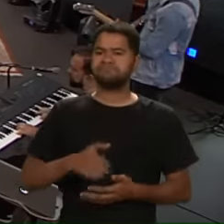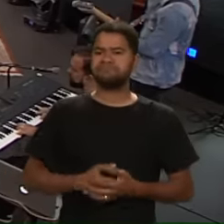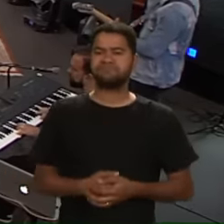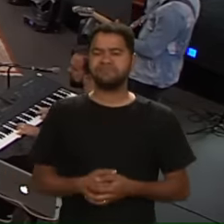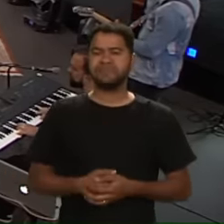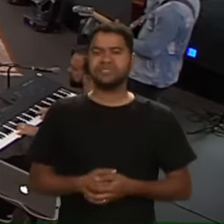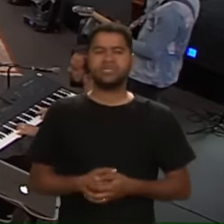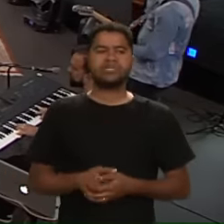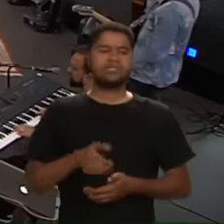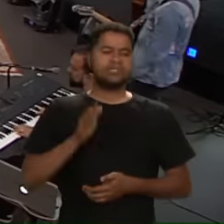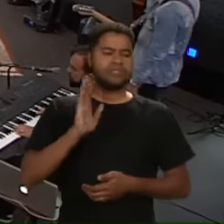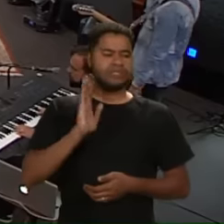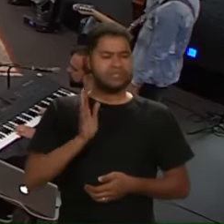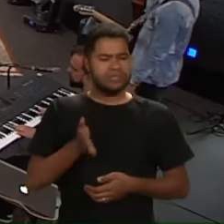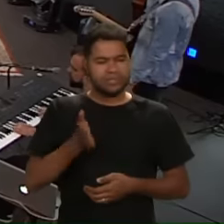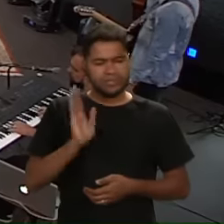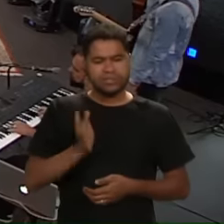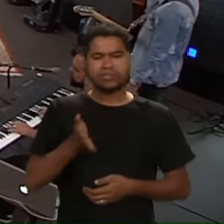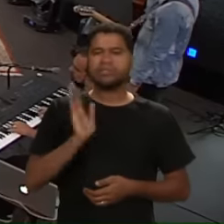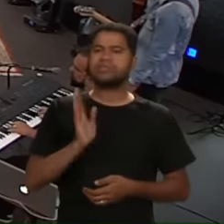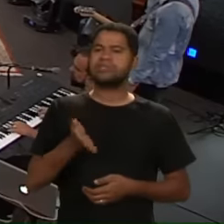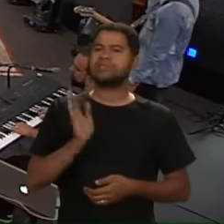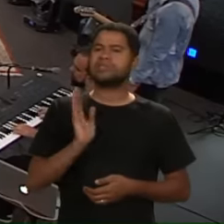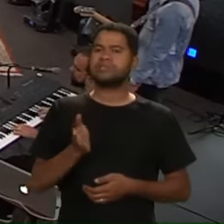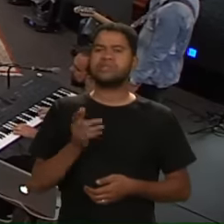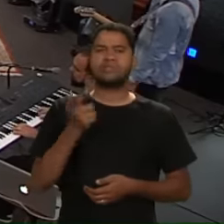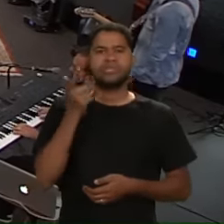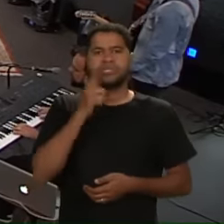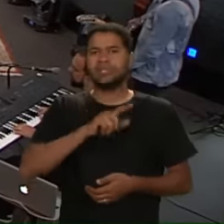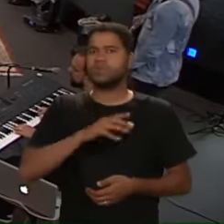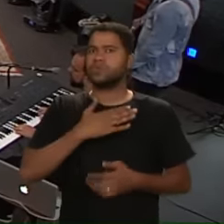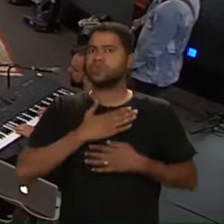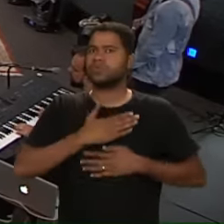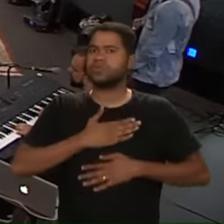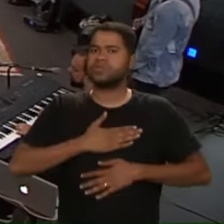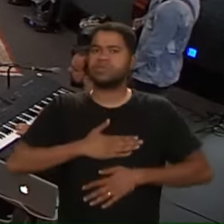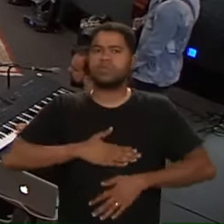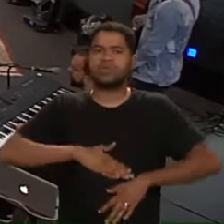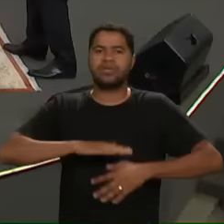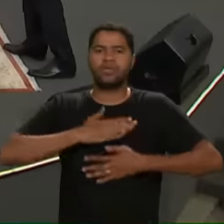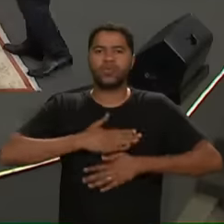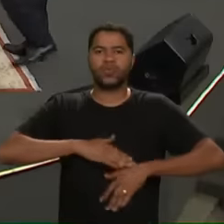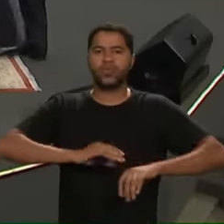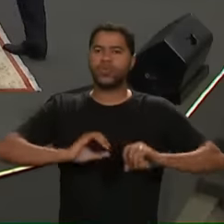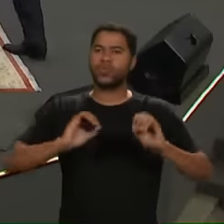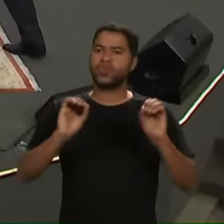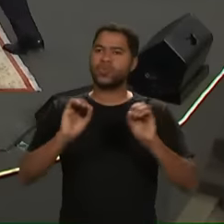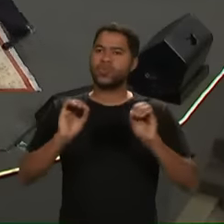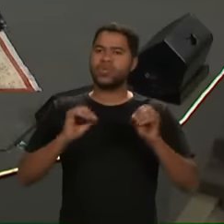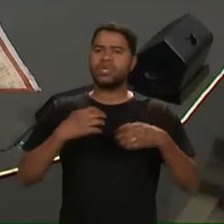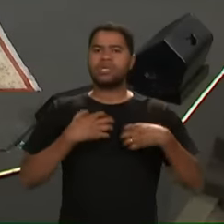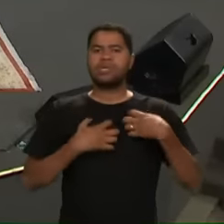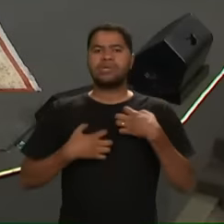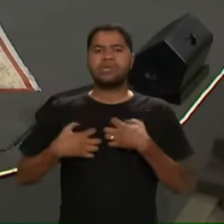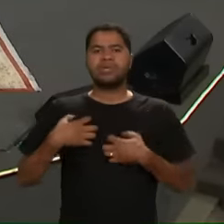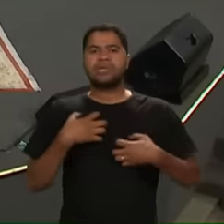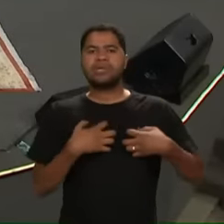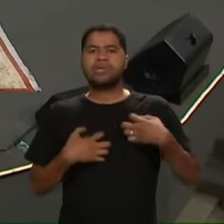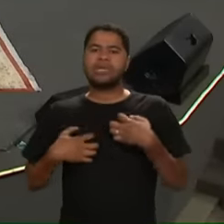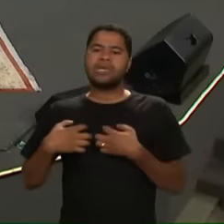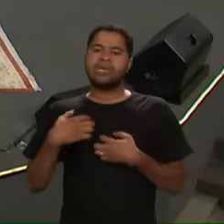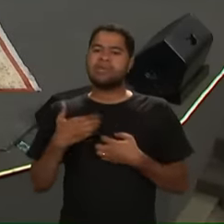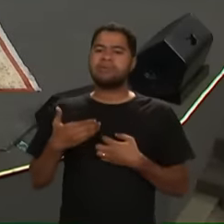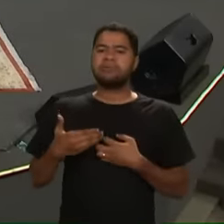Por mais Que ele já tenha Mas aí Ele não consegue Desfrutar Diz Fica tão inquieto Com o dia De amanhã